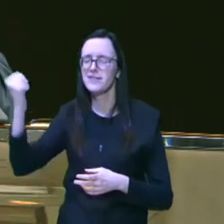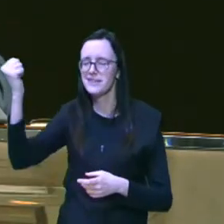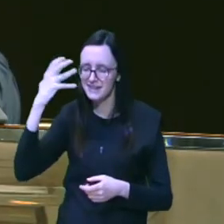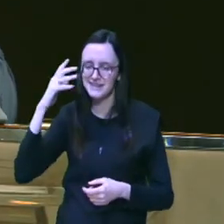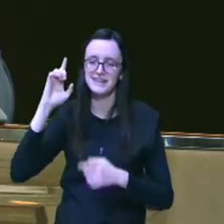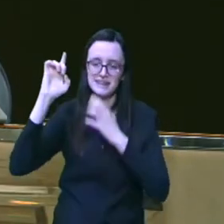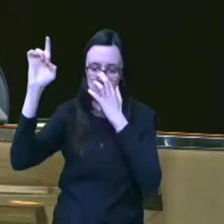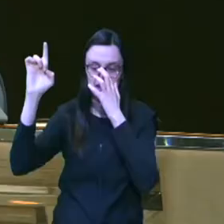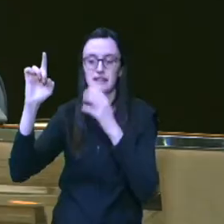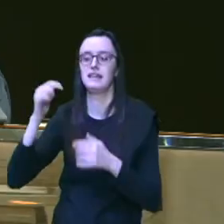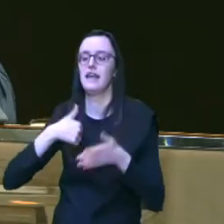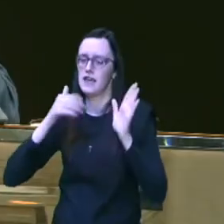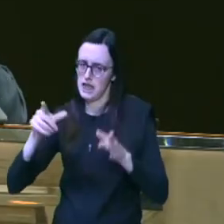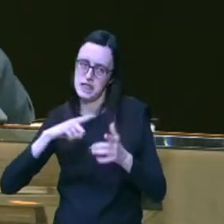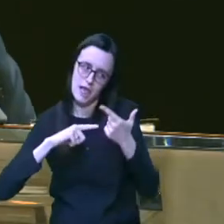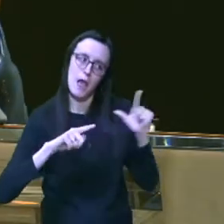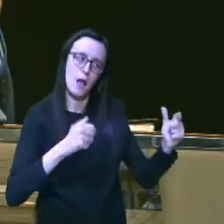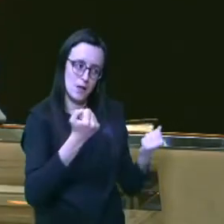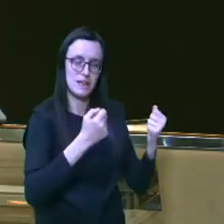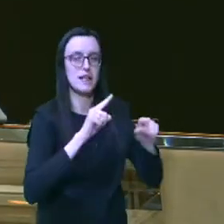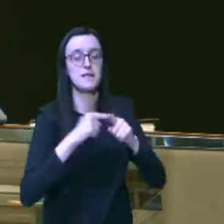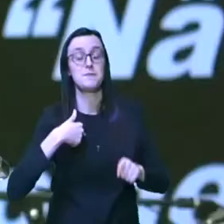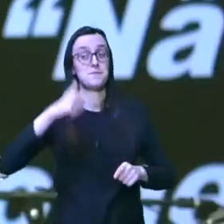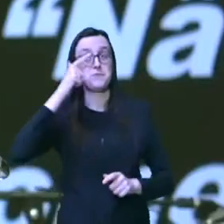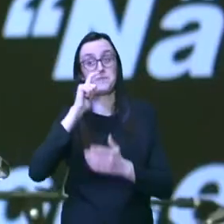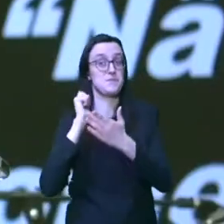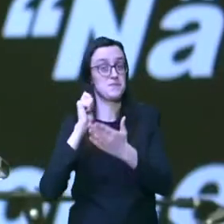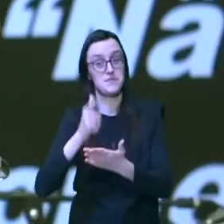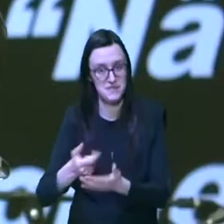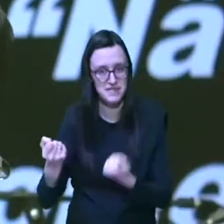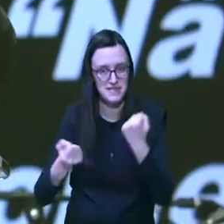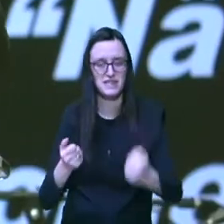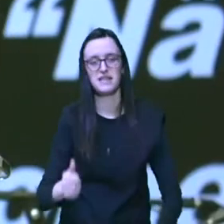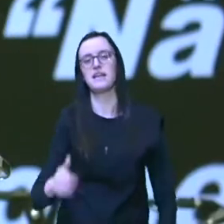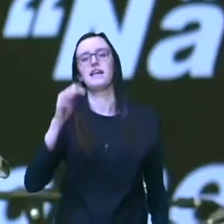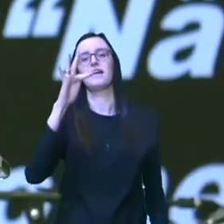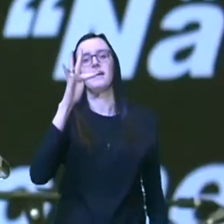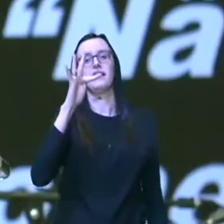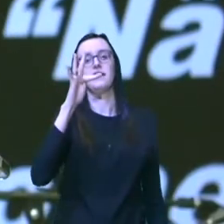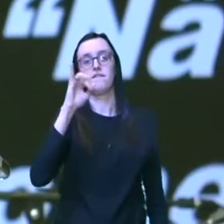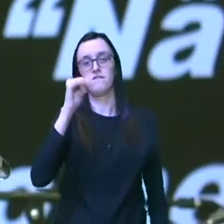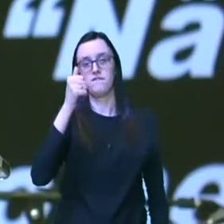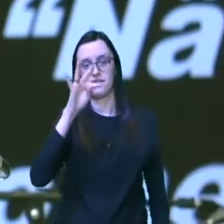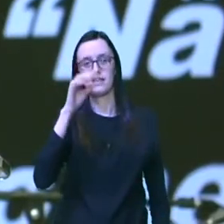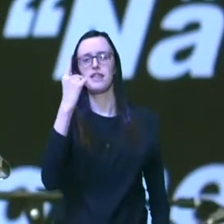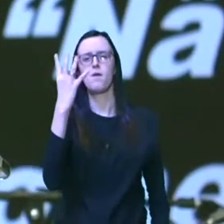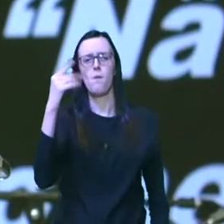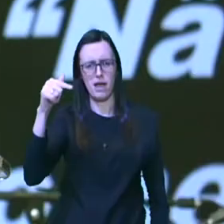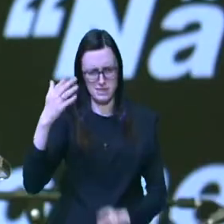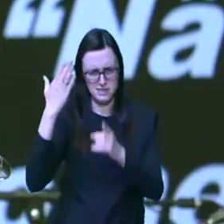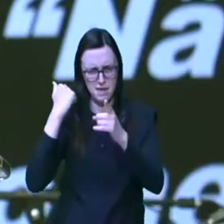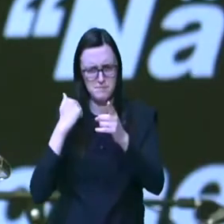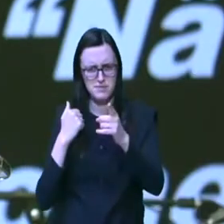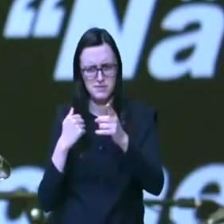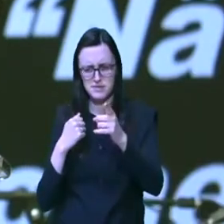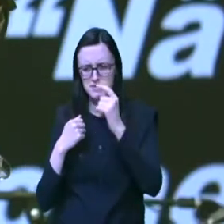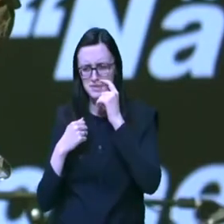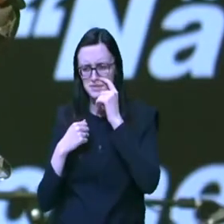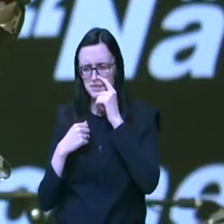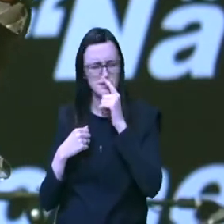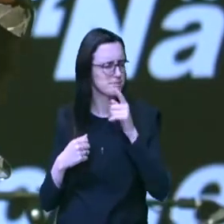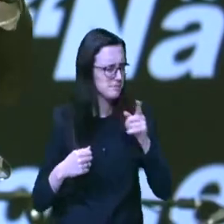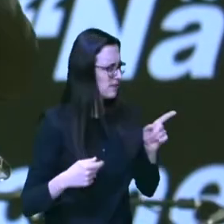de Deus já tinha um outro carro mas consegui comprar um Fiat 147 sabe o que é isso Thalita você não tinha nem